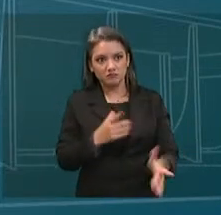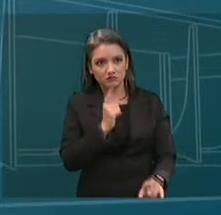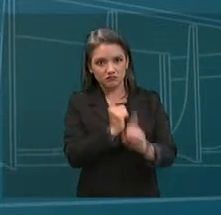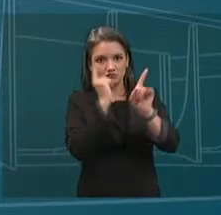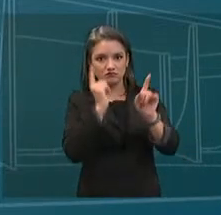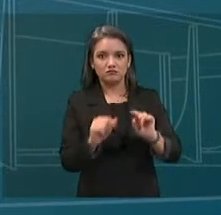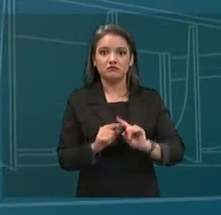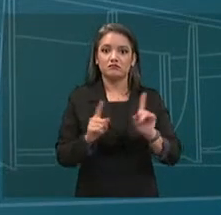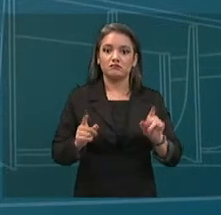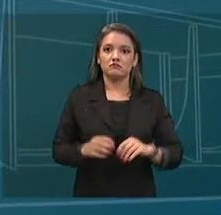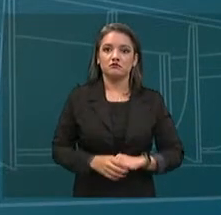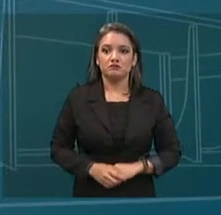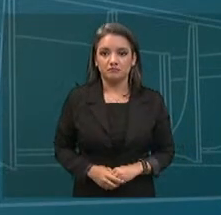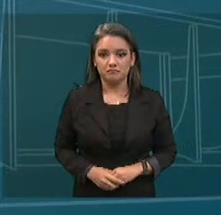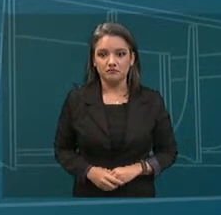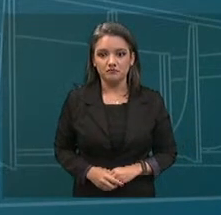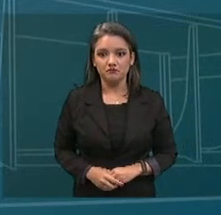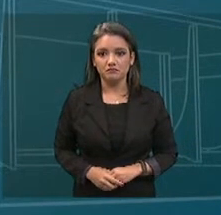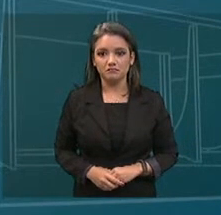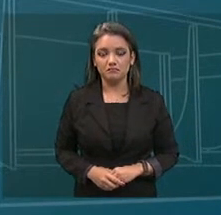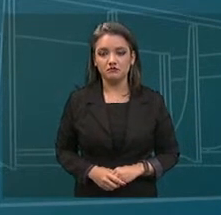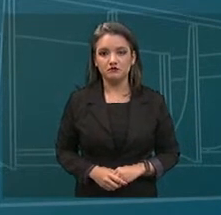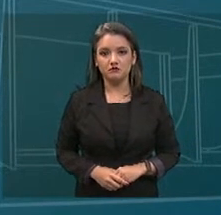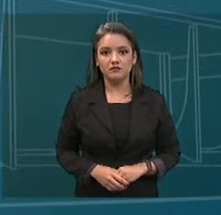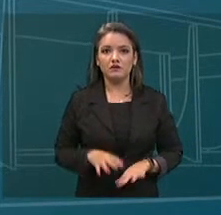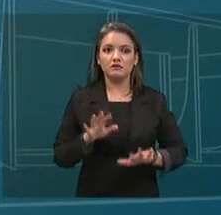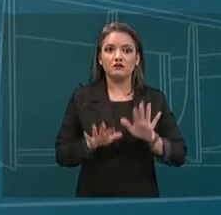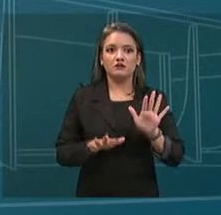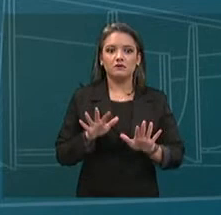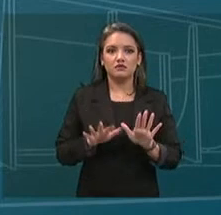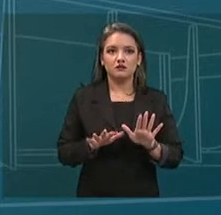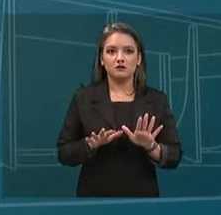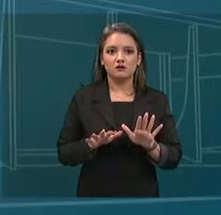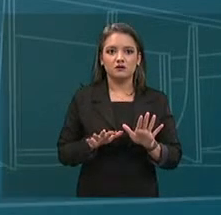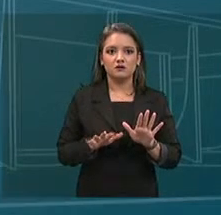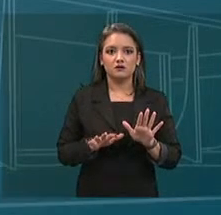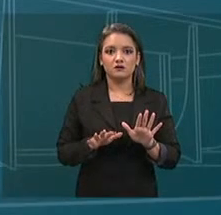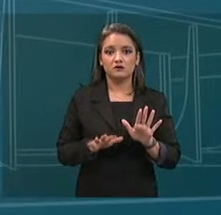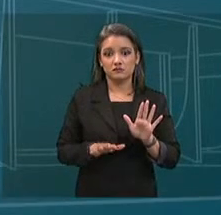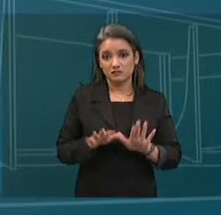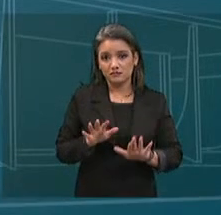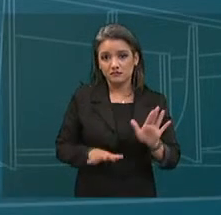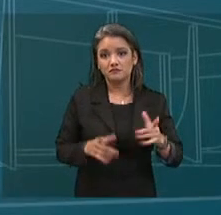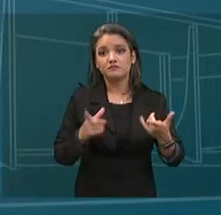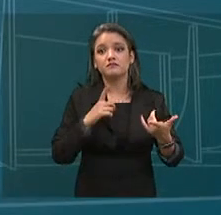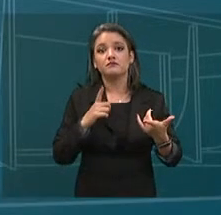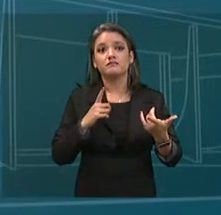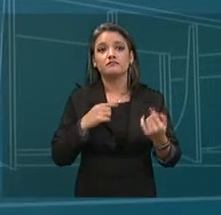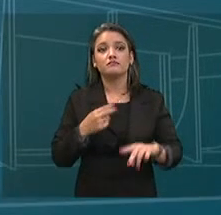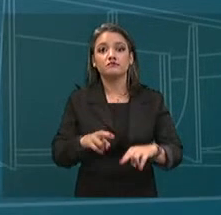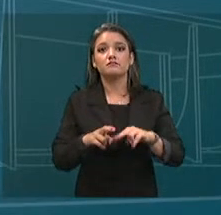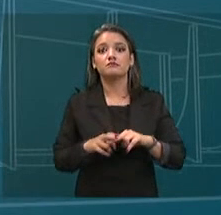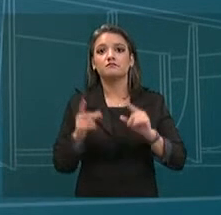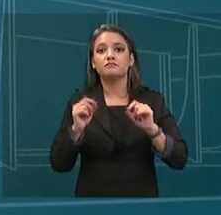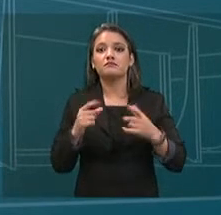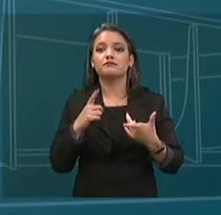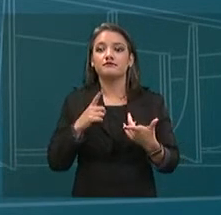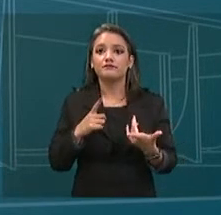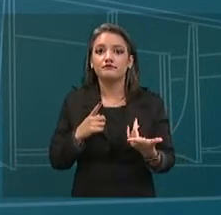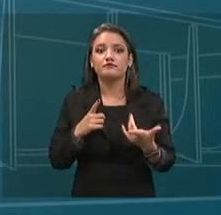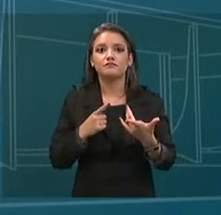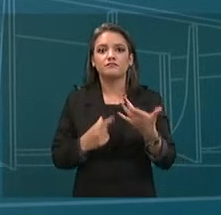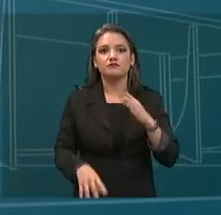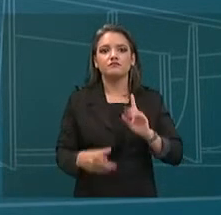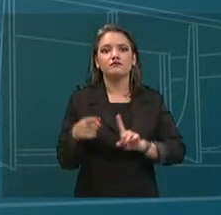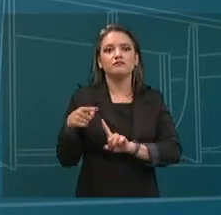inequívoco. Próximo, por favor. Muitas vezes, os danos estão relacionados à própria concepção do modelo